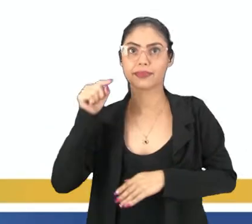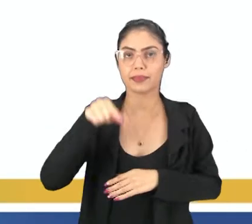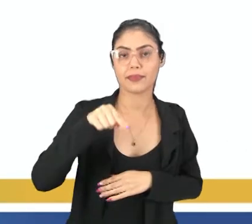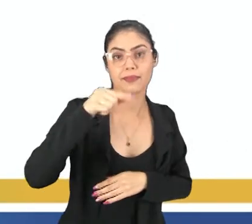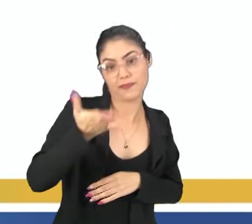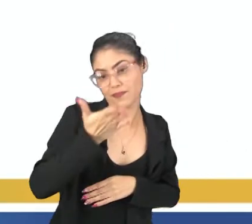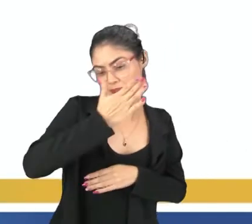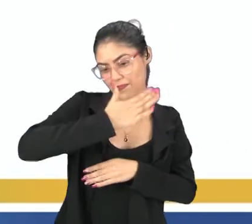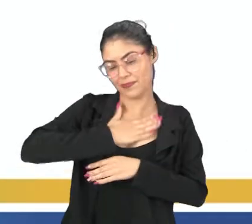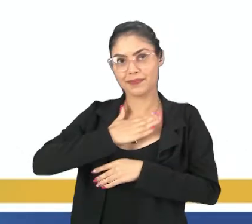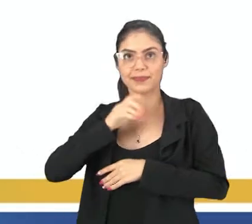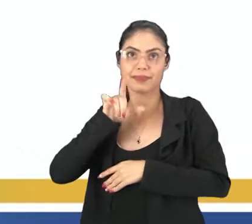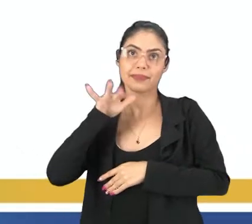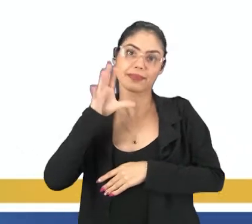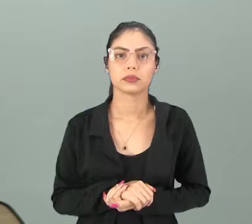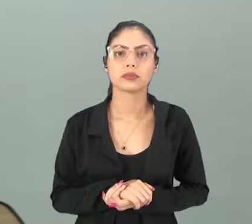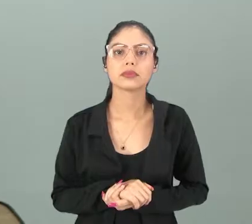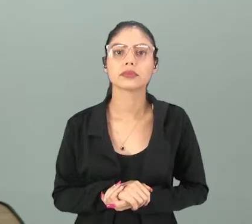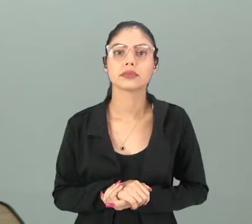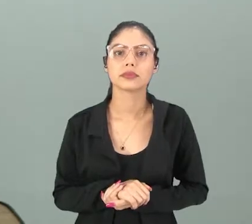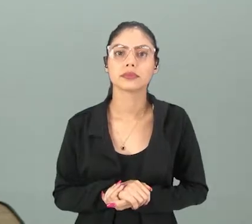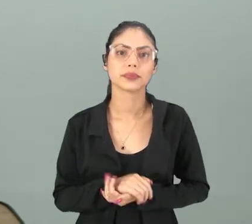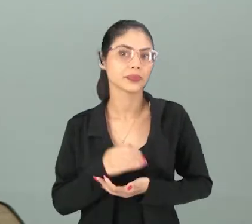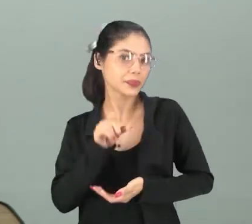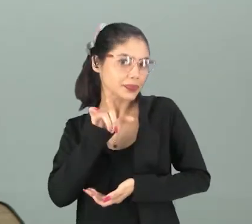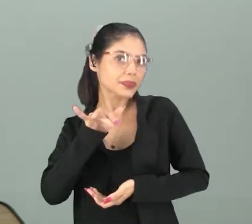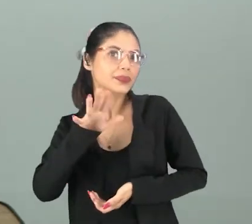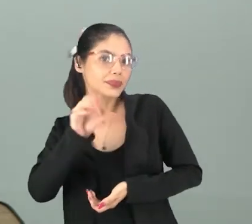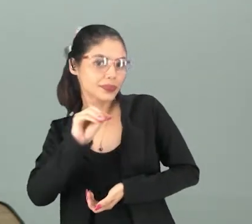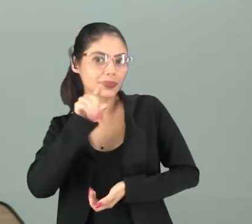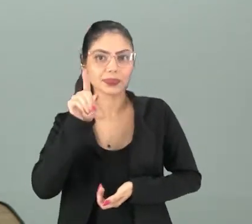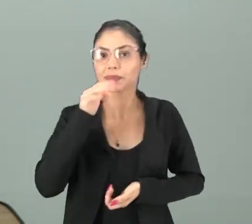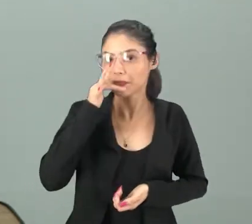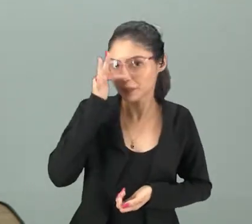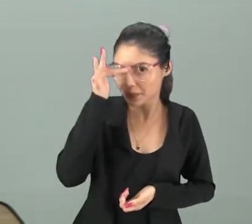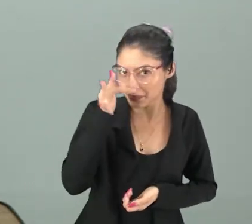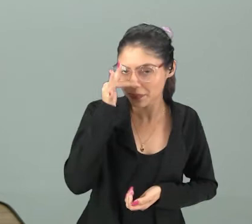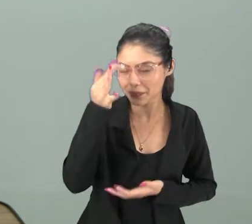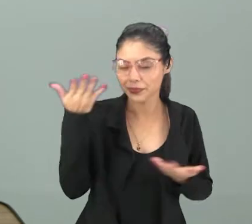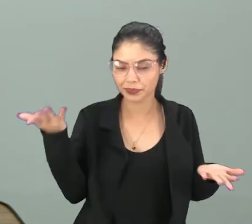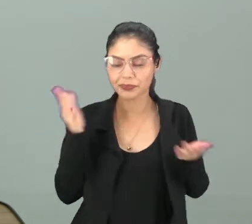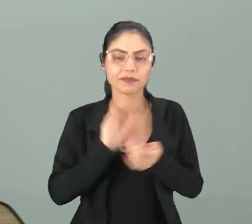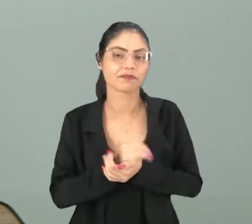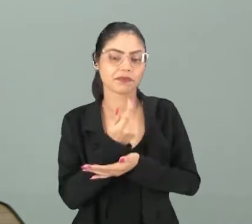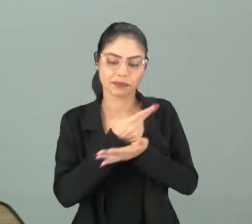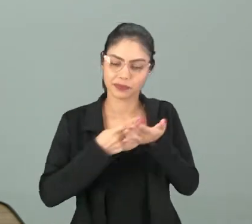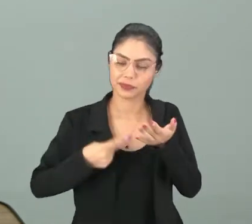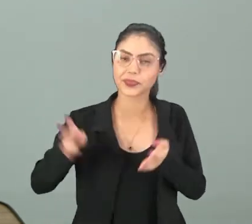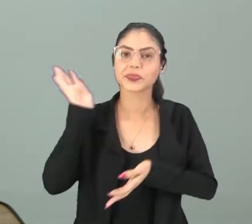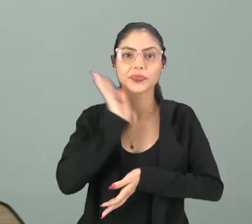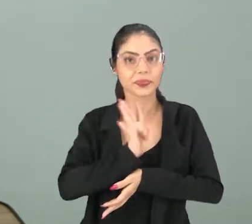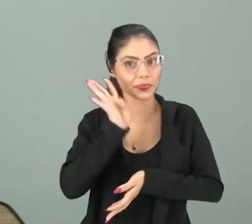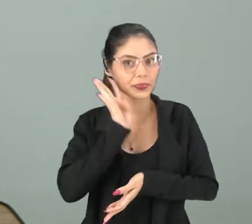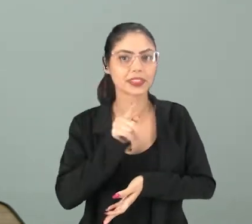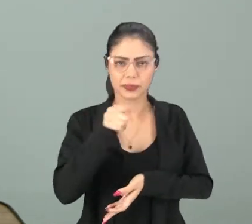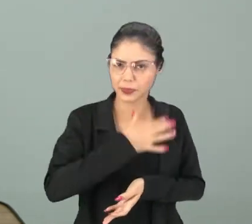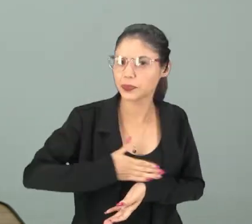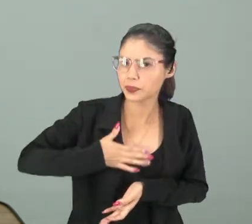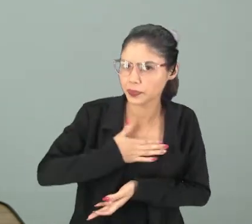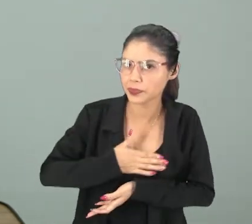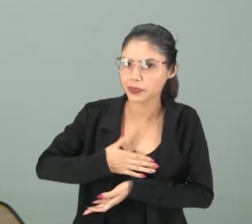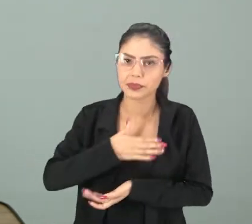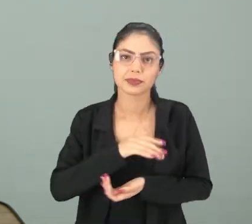Este é o meu leilão Leilão de jardim, né? Um poema bem legal, vocês